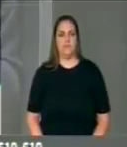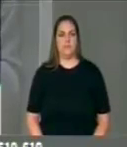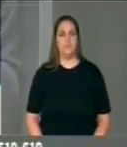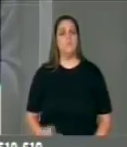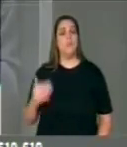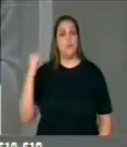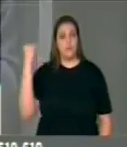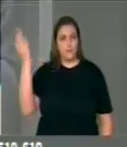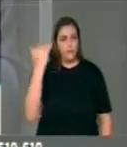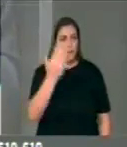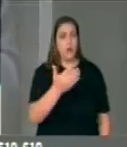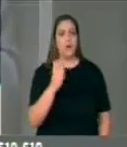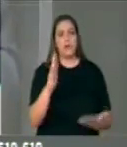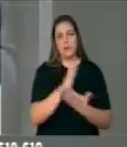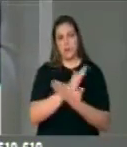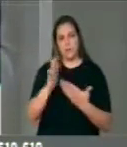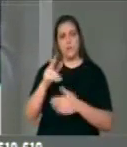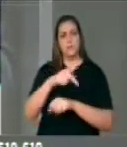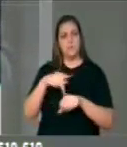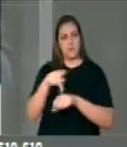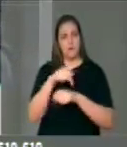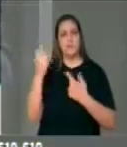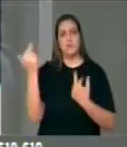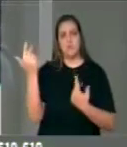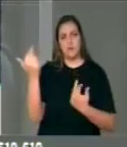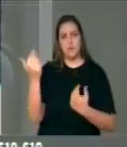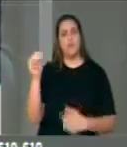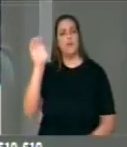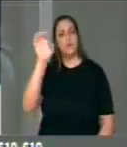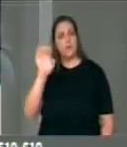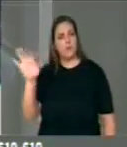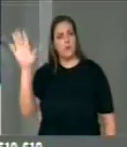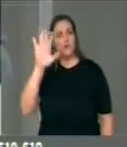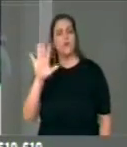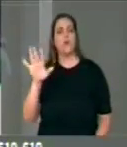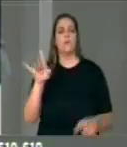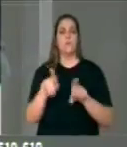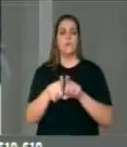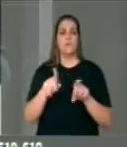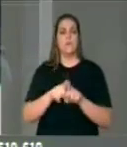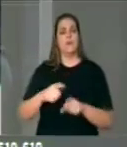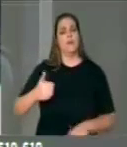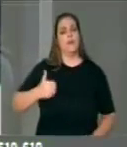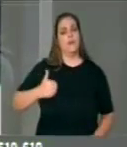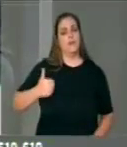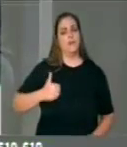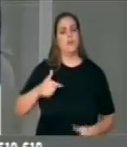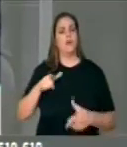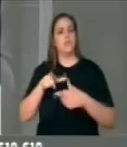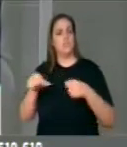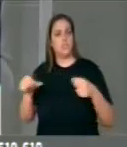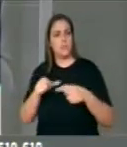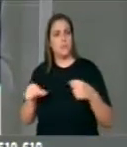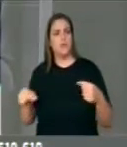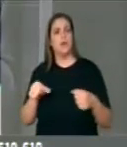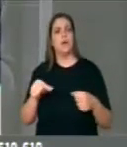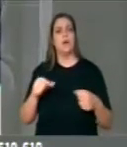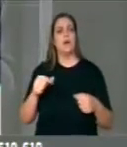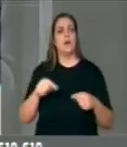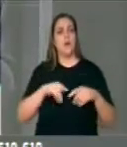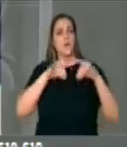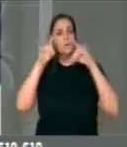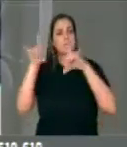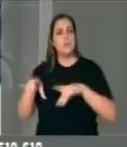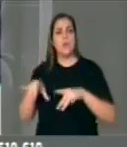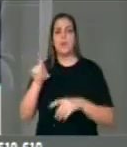universais de saúde a maioria dos países europeus e também Canadá, Japão, Austrália